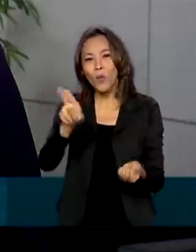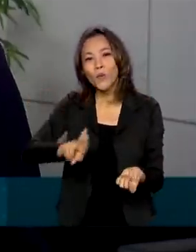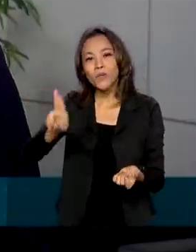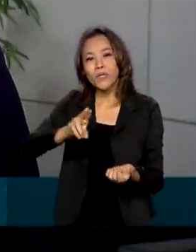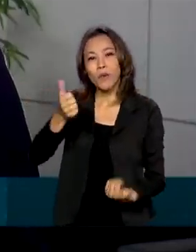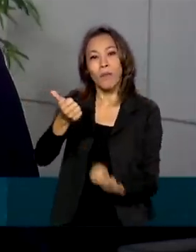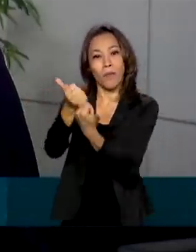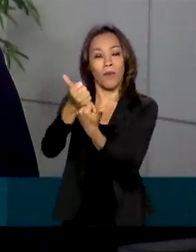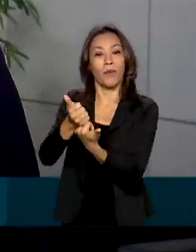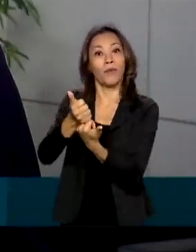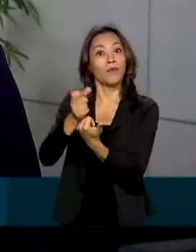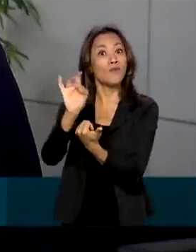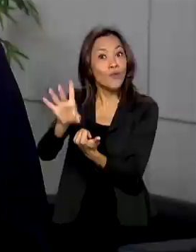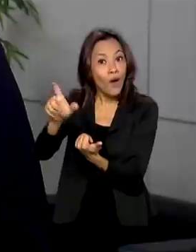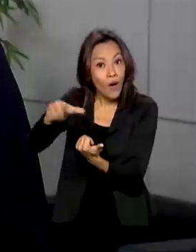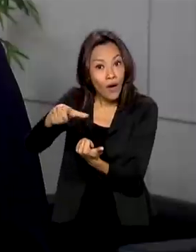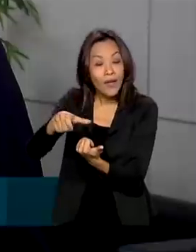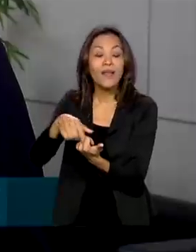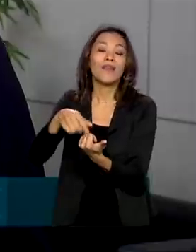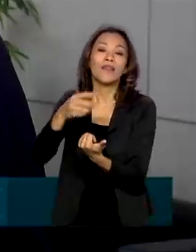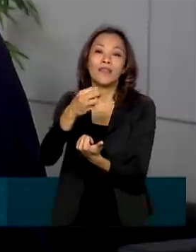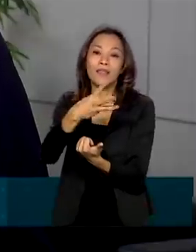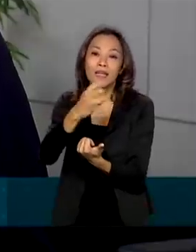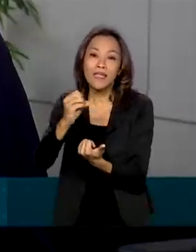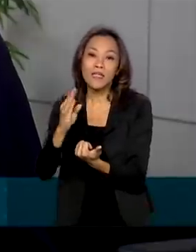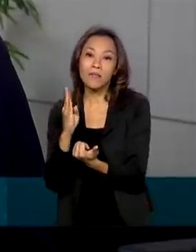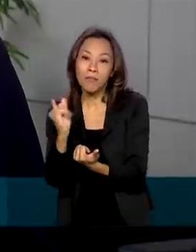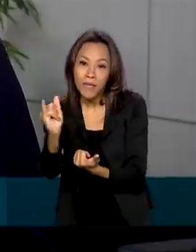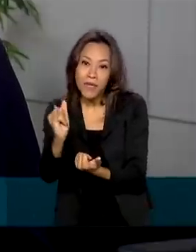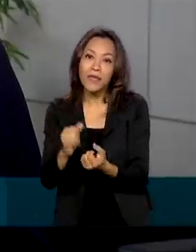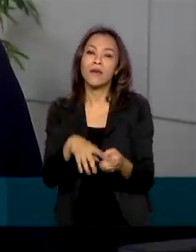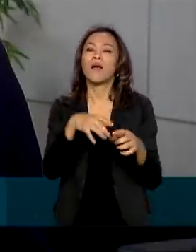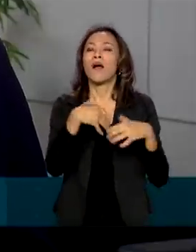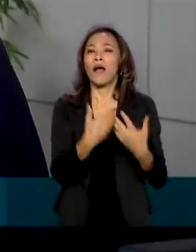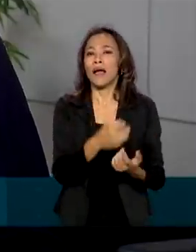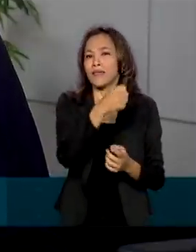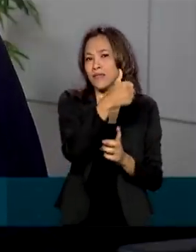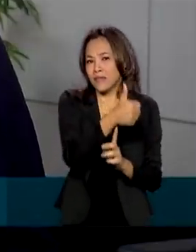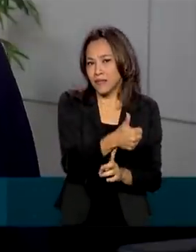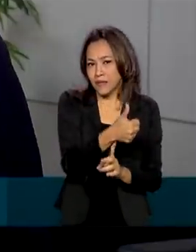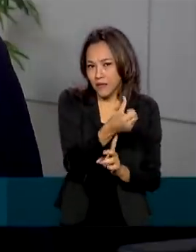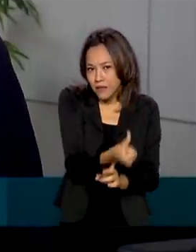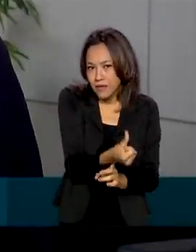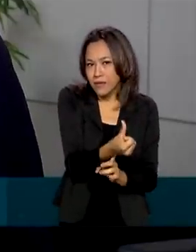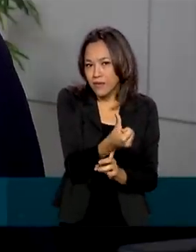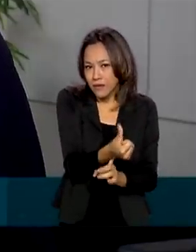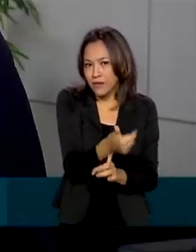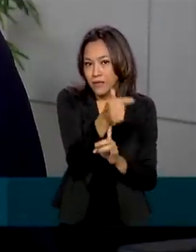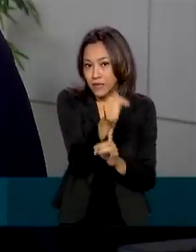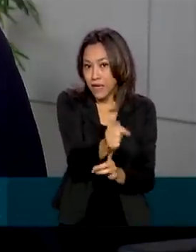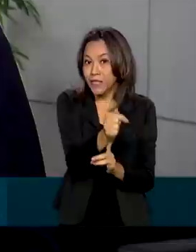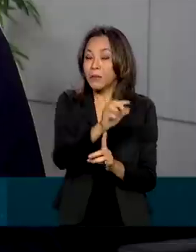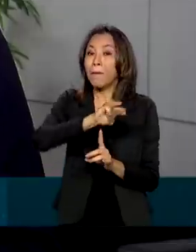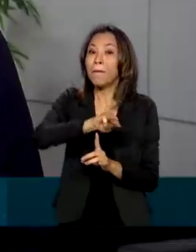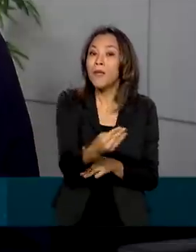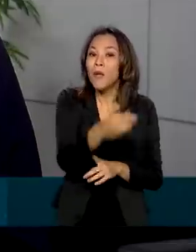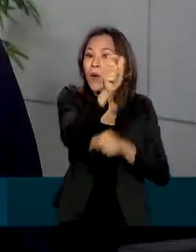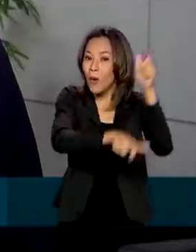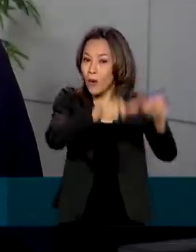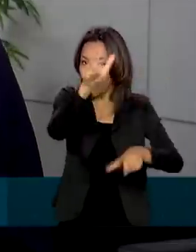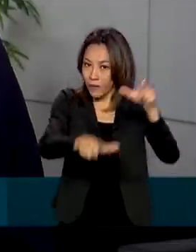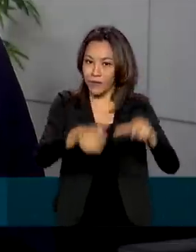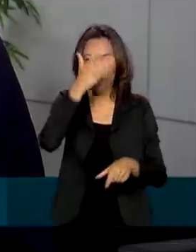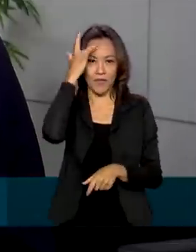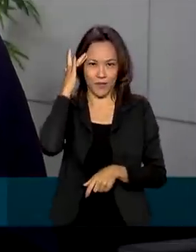300 bilhões, a 67,9 milhões de pessoas. E o que é um